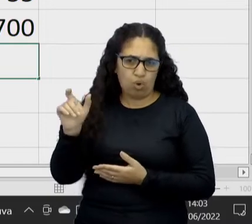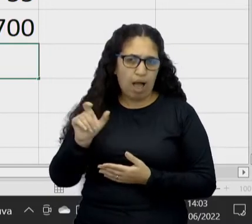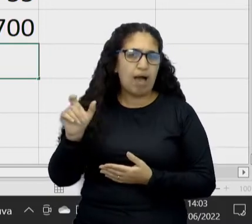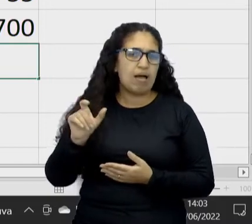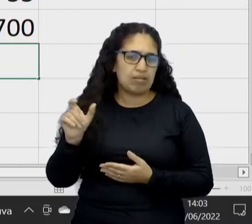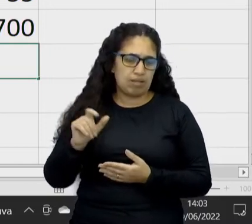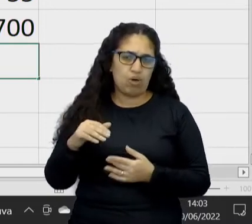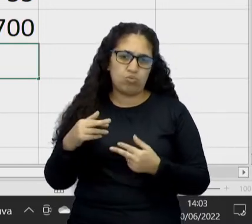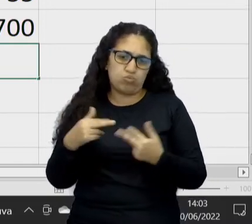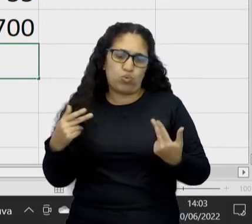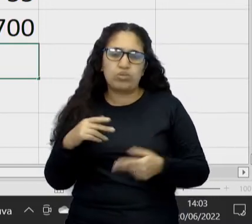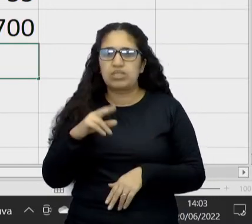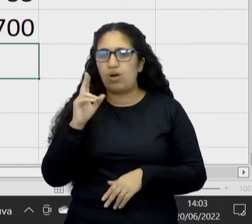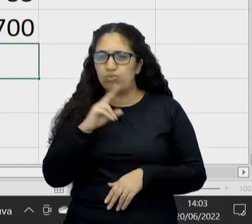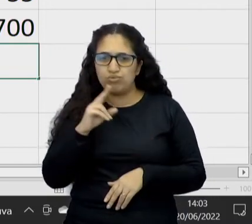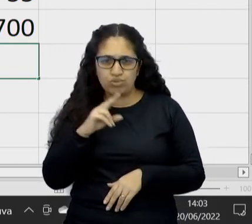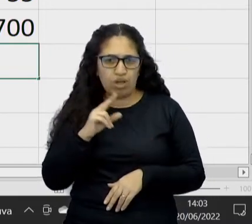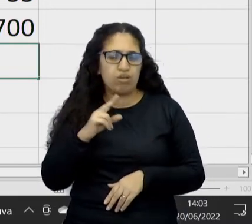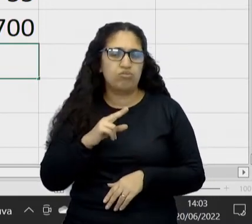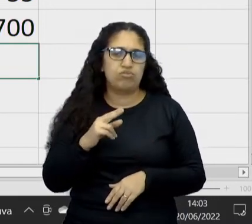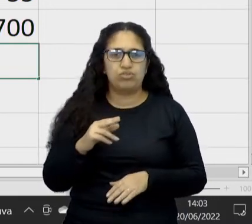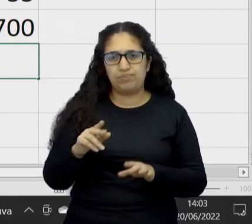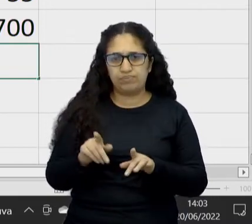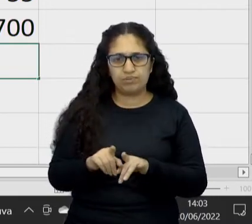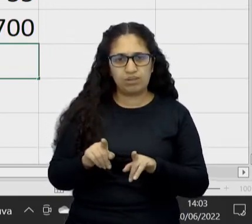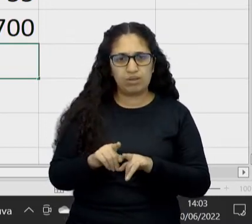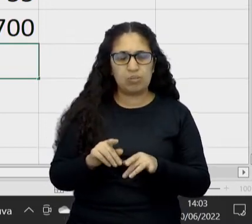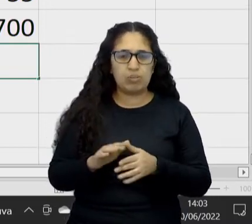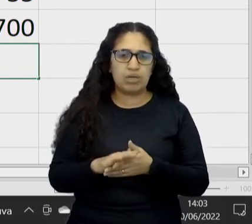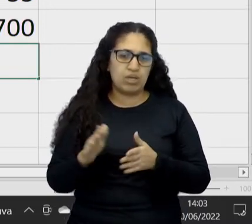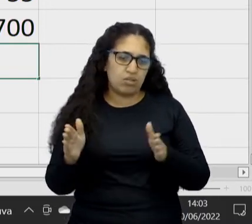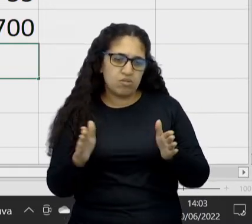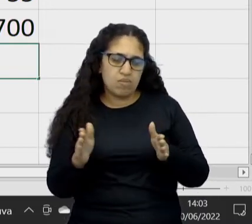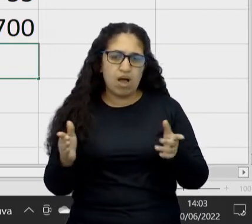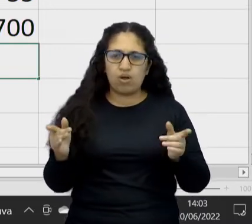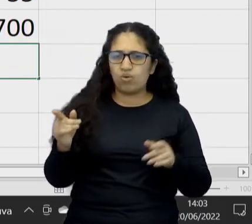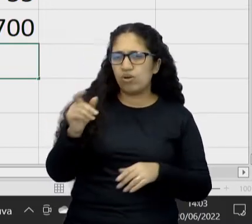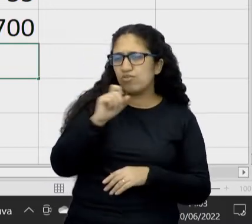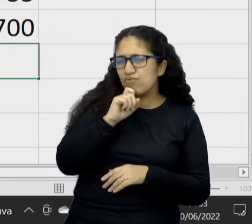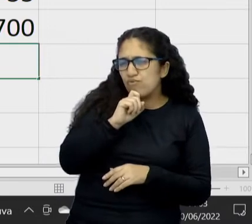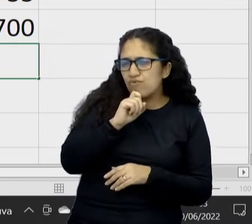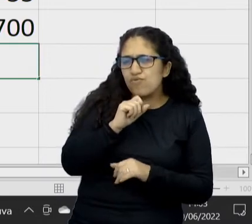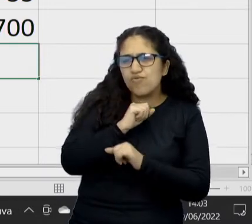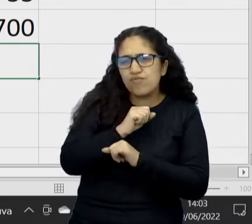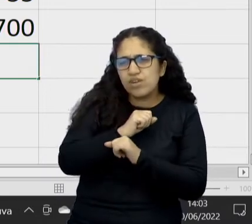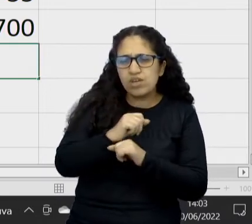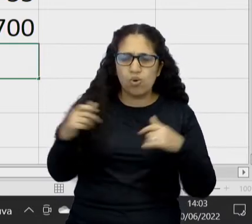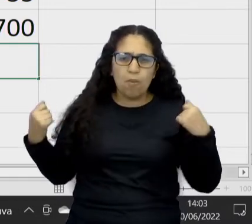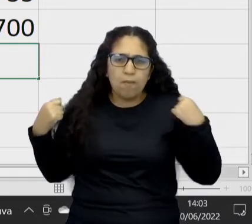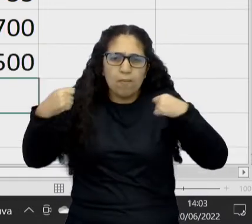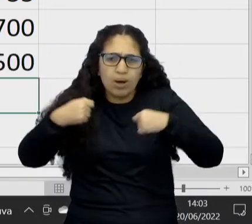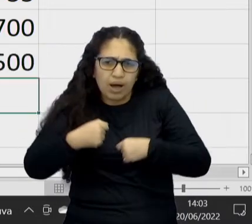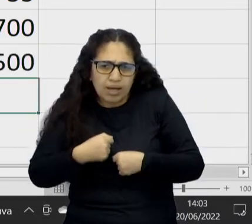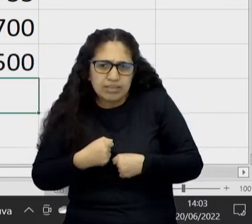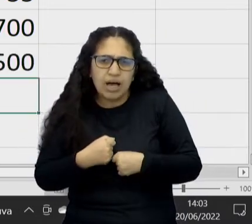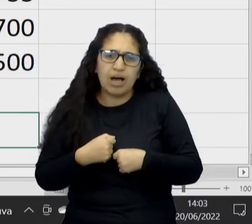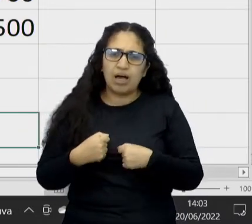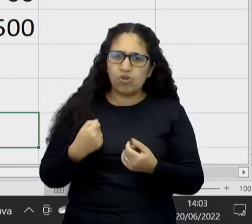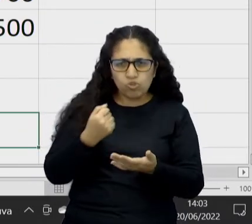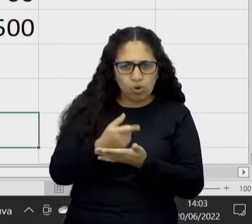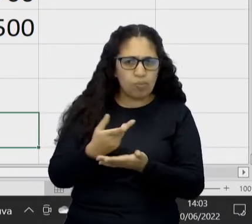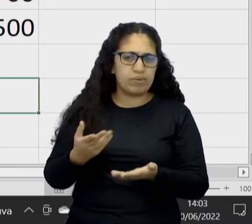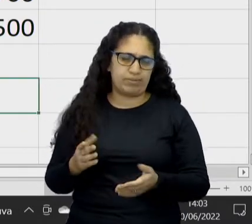emergenciais. E também aí agora que a gente tá numa época de mais frio, compra um casaco a mais, um casaco a menos. Então,